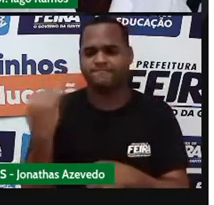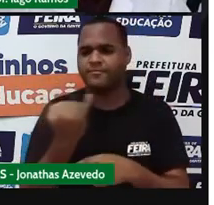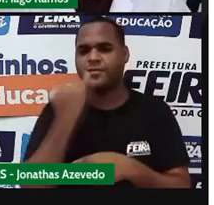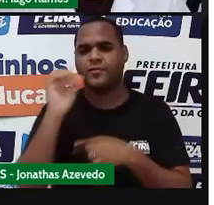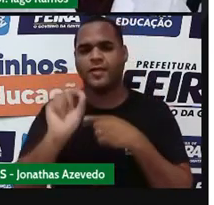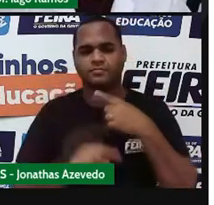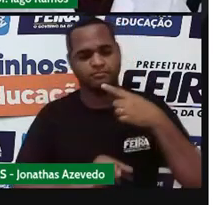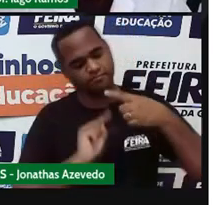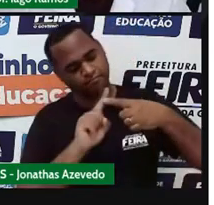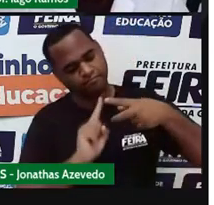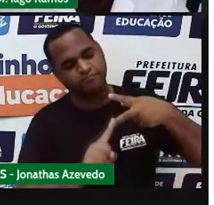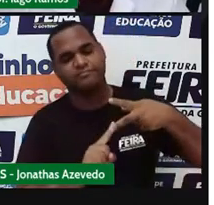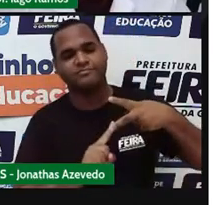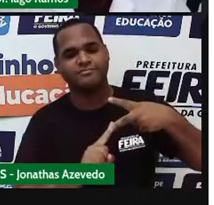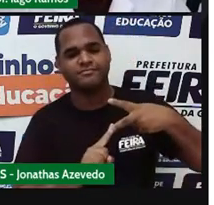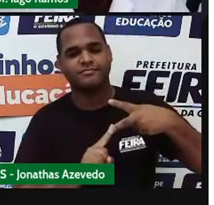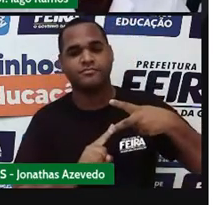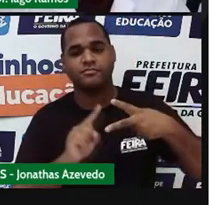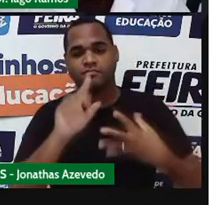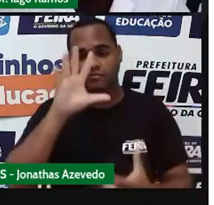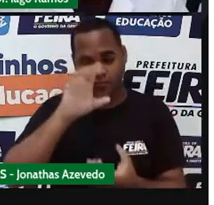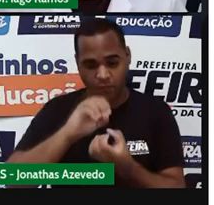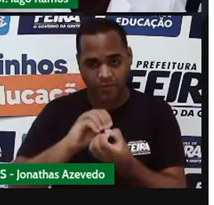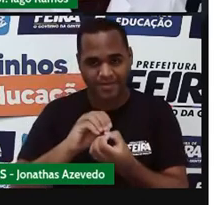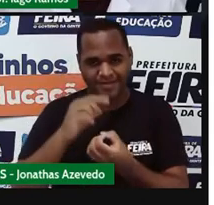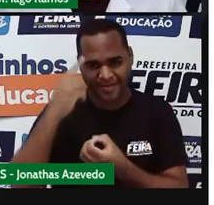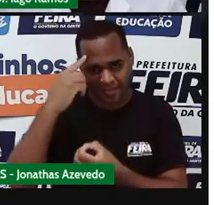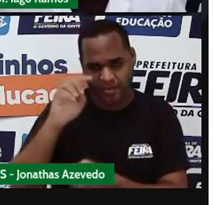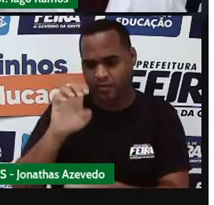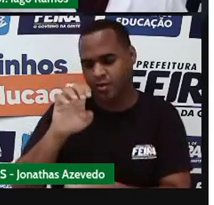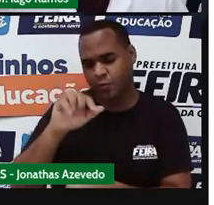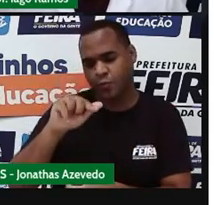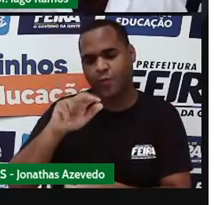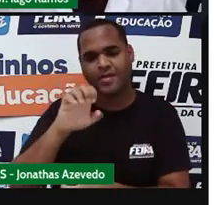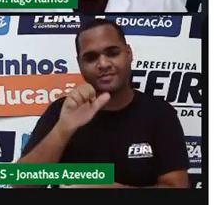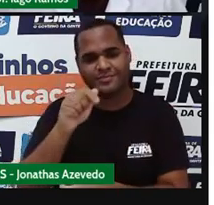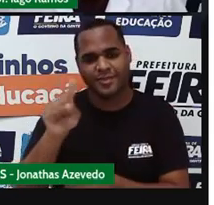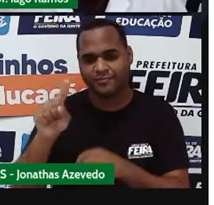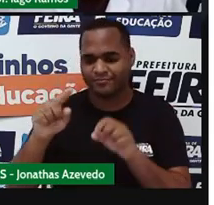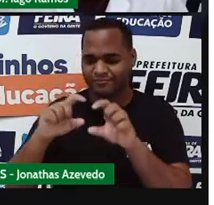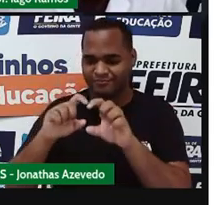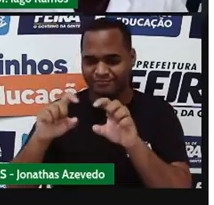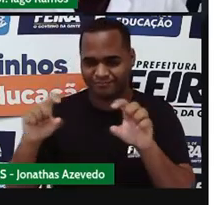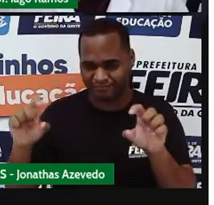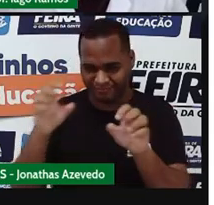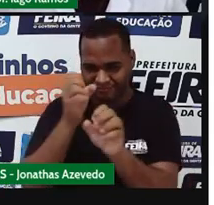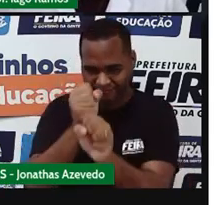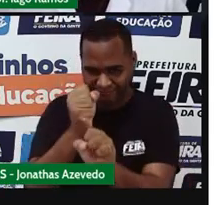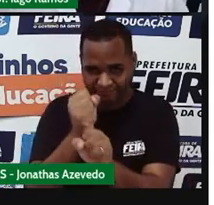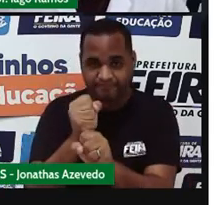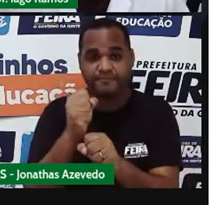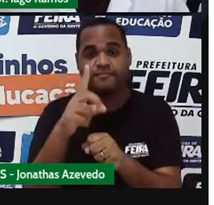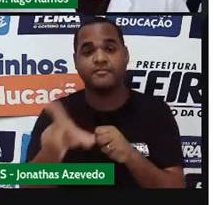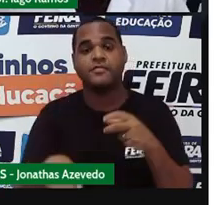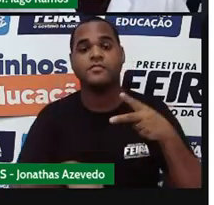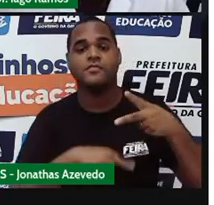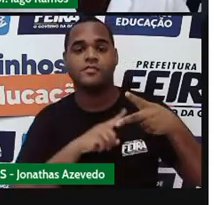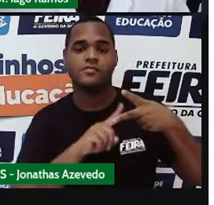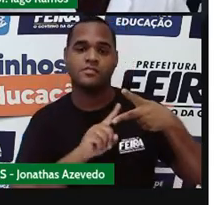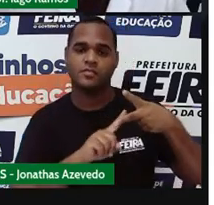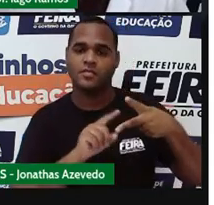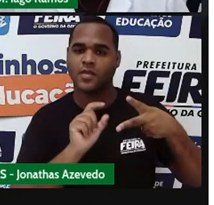aula? duas coisas entender o que é uma equação tá bom? gente viu isso nessa aula e começar